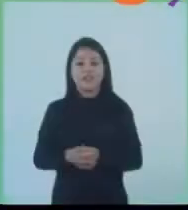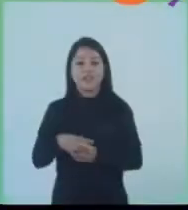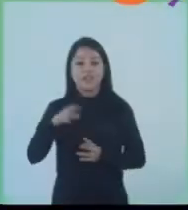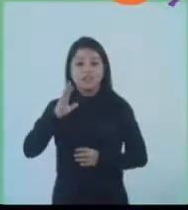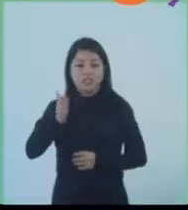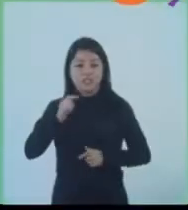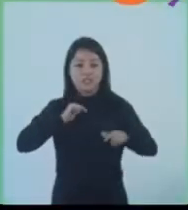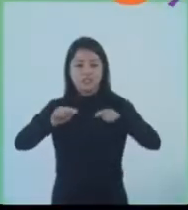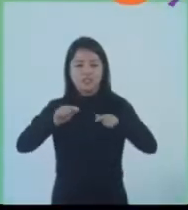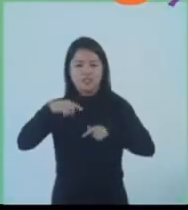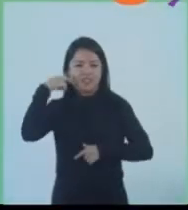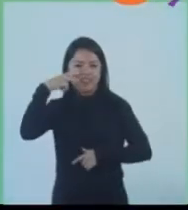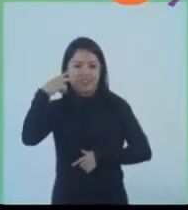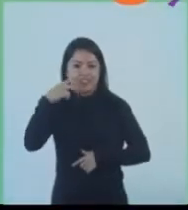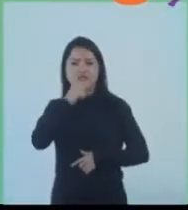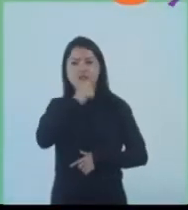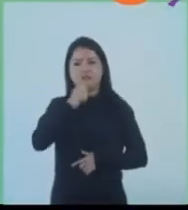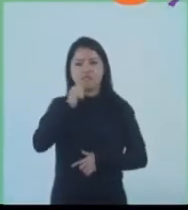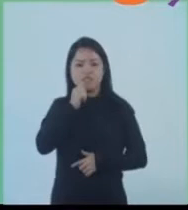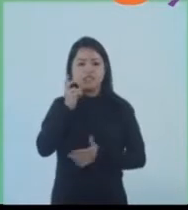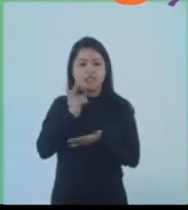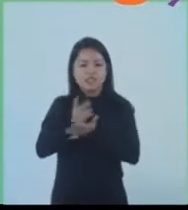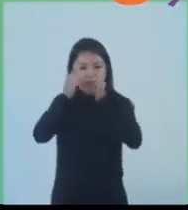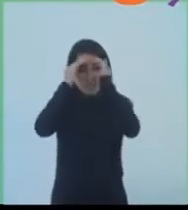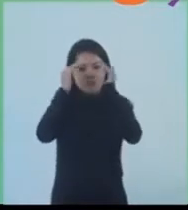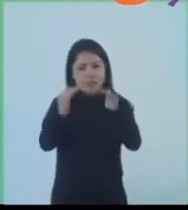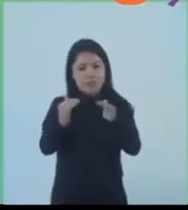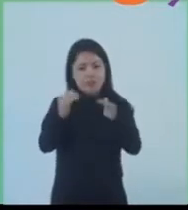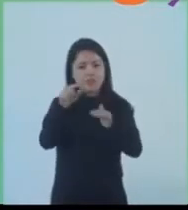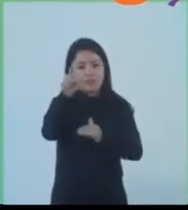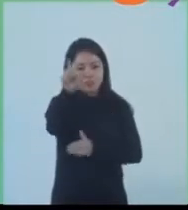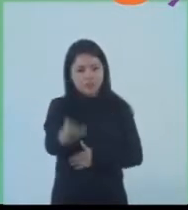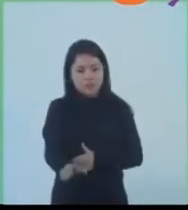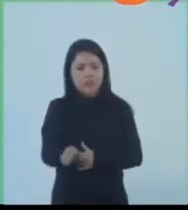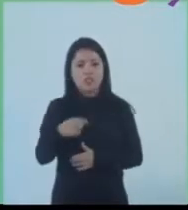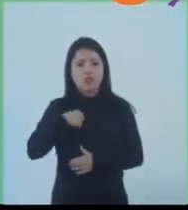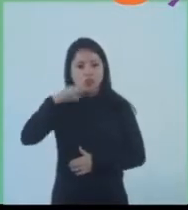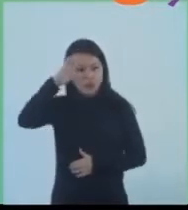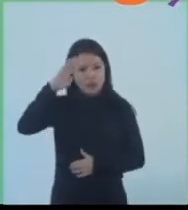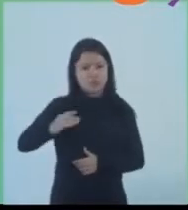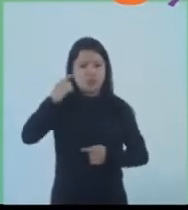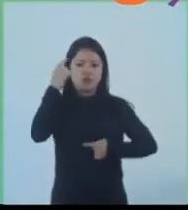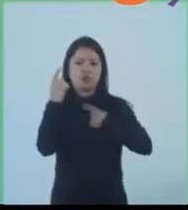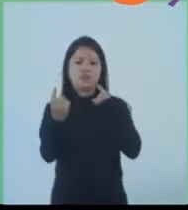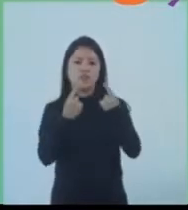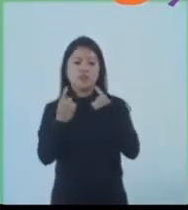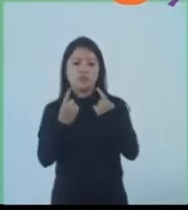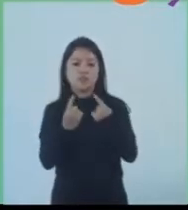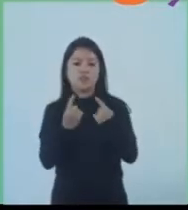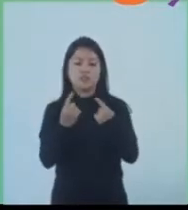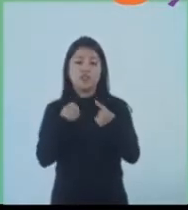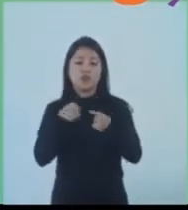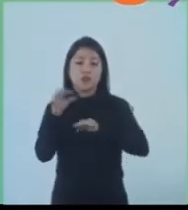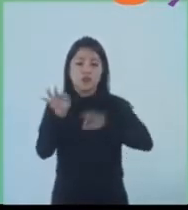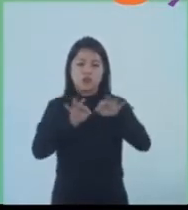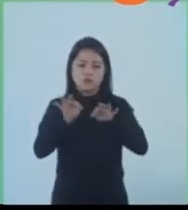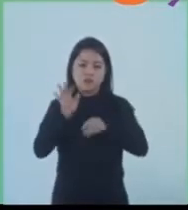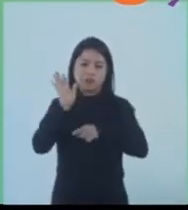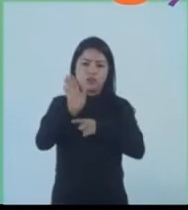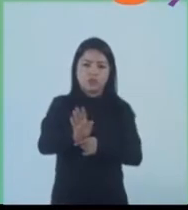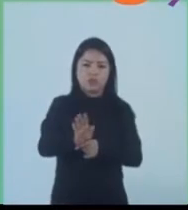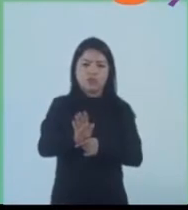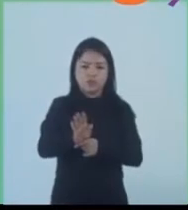Como vereador de Macapá, sempre honrei a sua confiança, estando nos principais debates e formulações que levaram